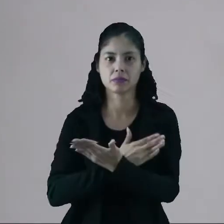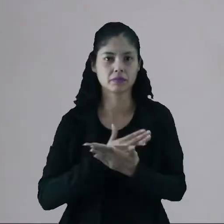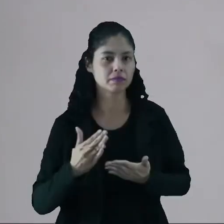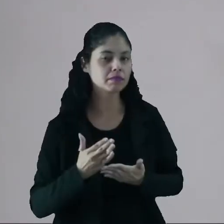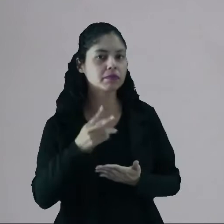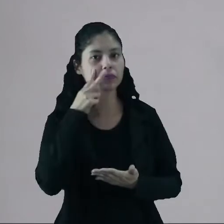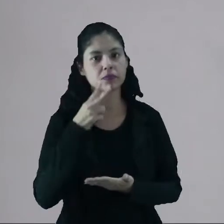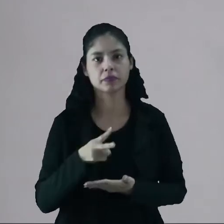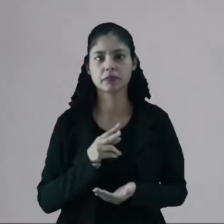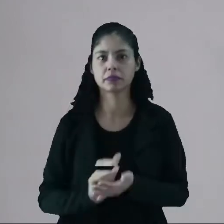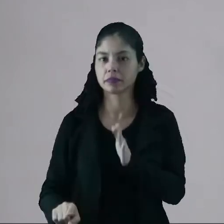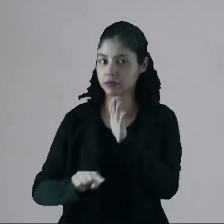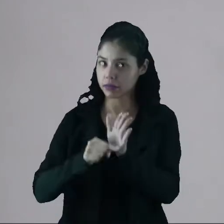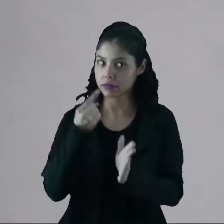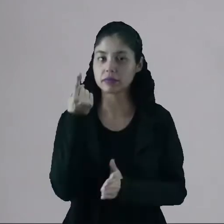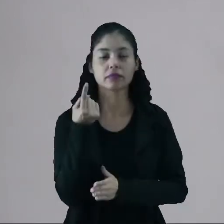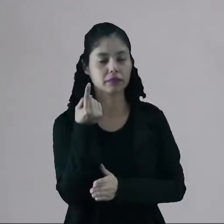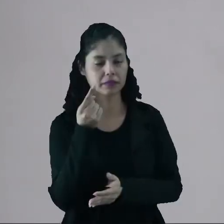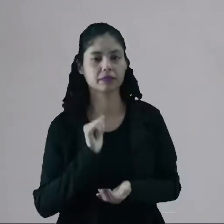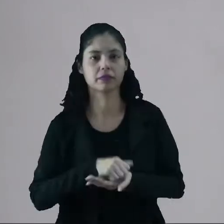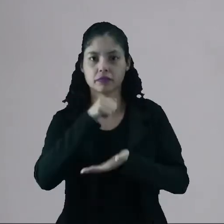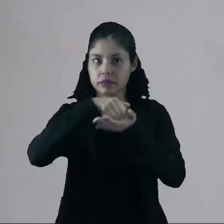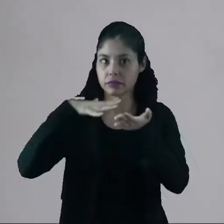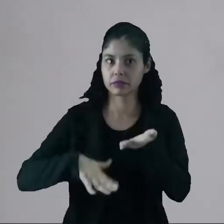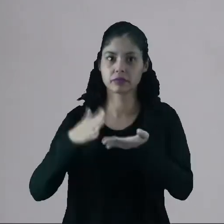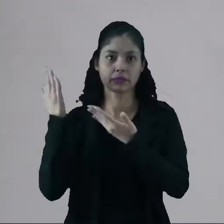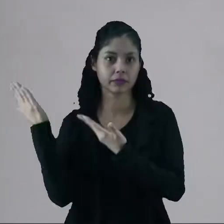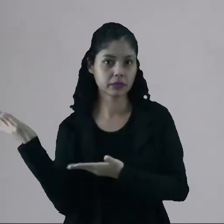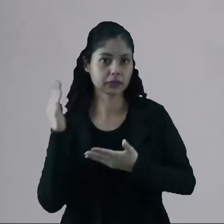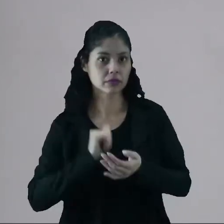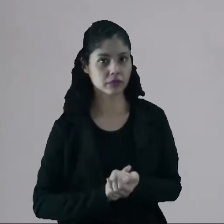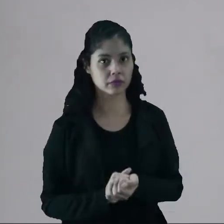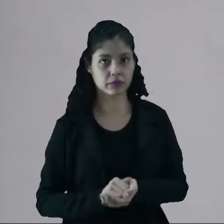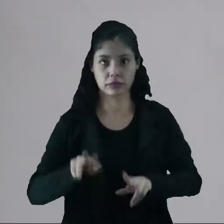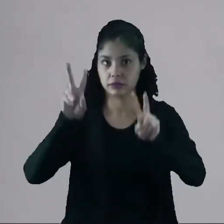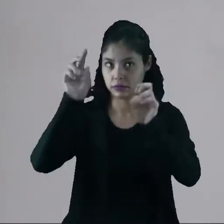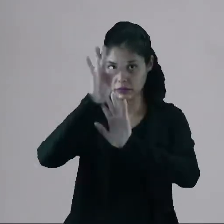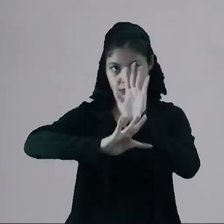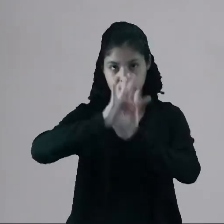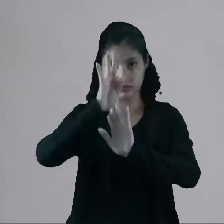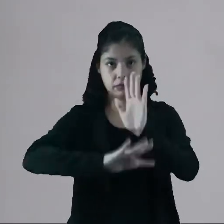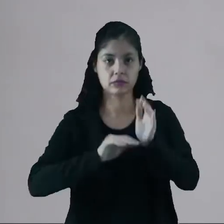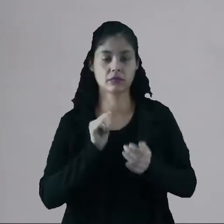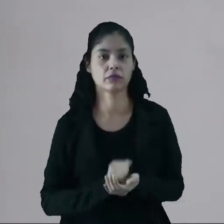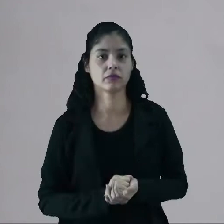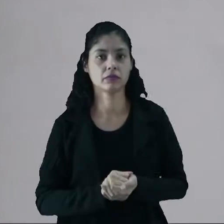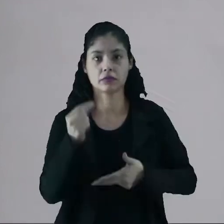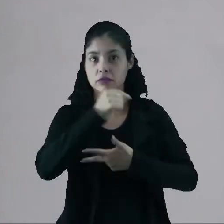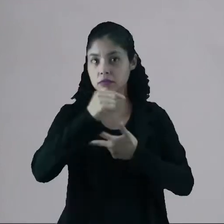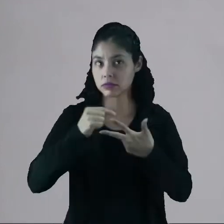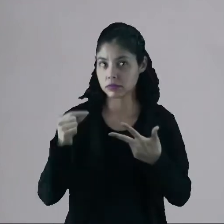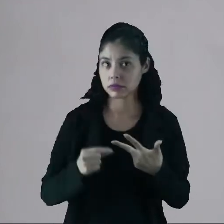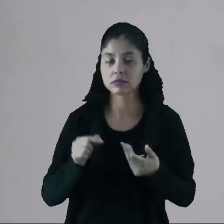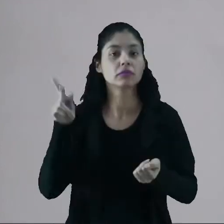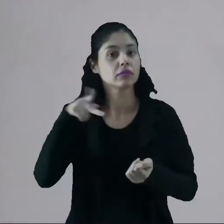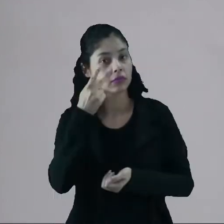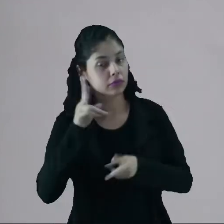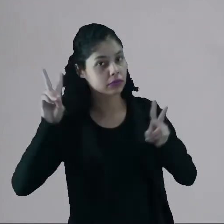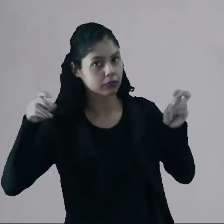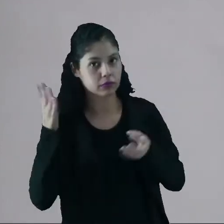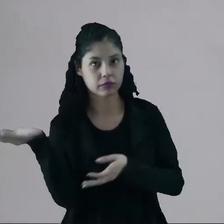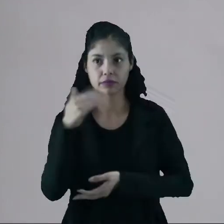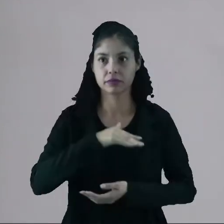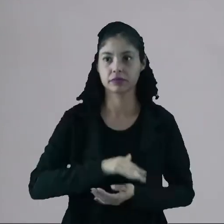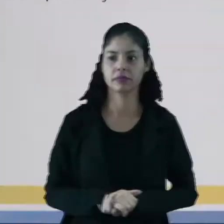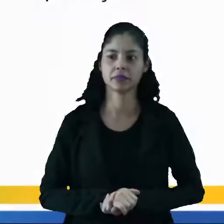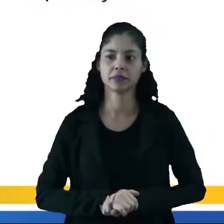uma primeira atividade, um primeiro texto, questão do Enem, que fala sobre esse assunto.